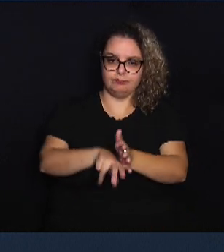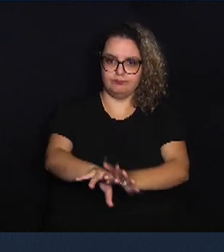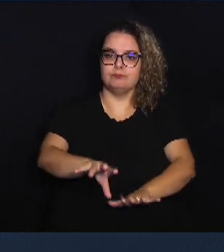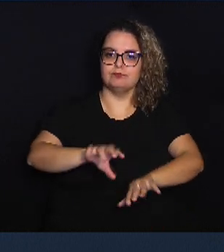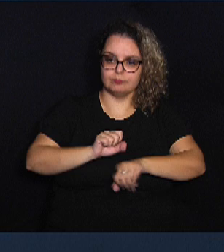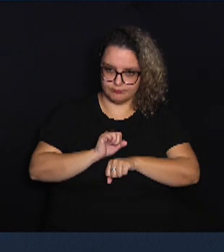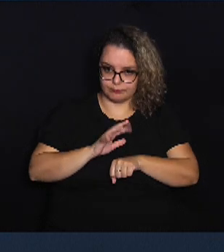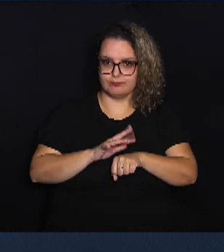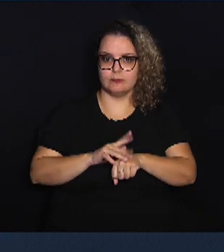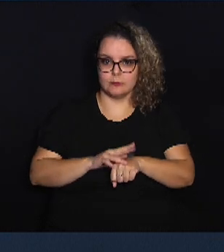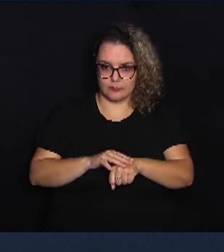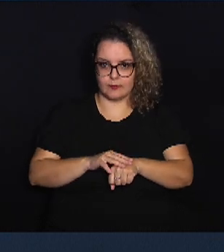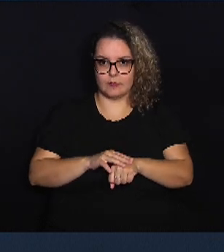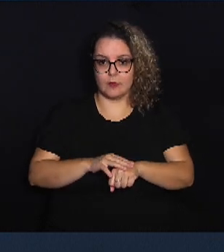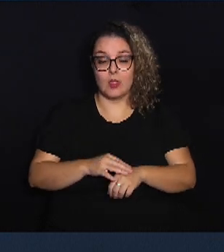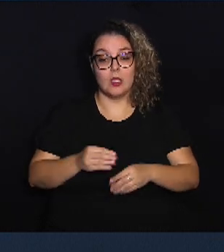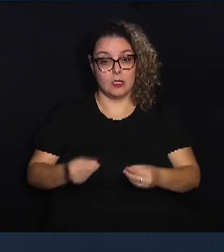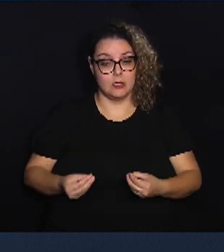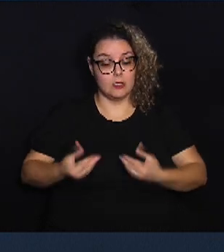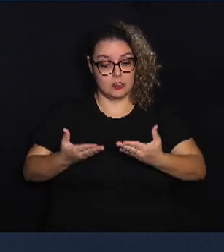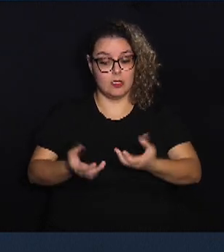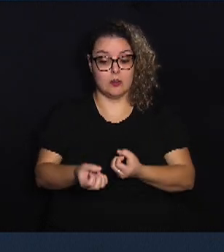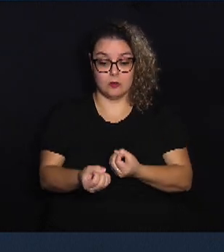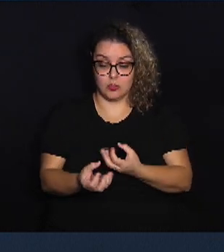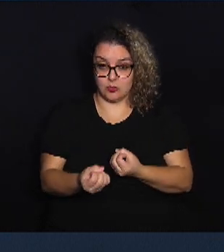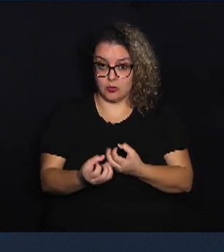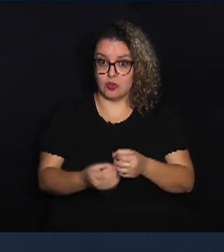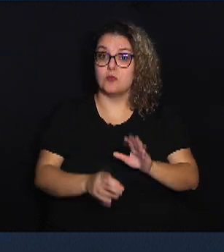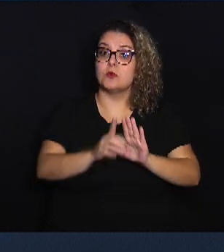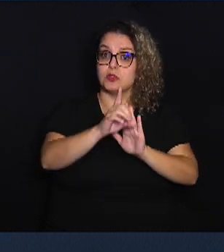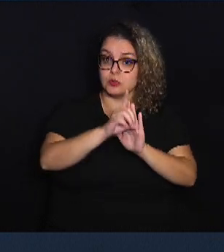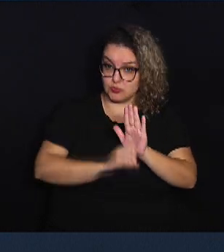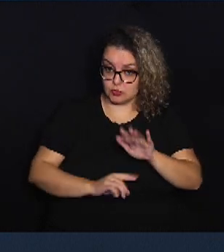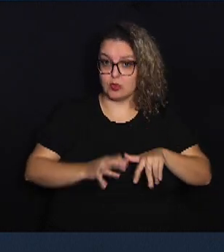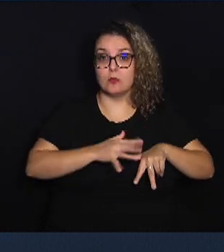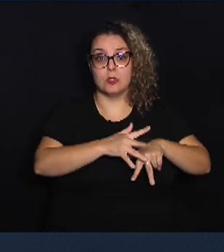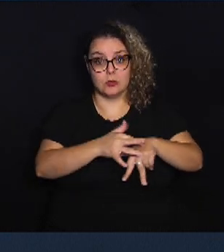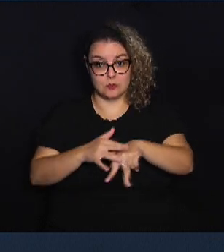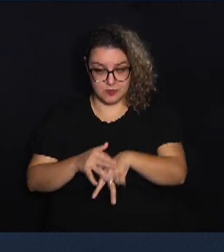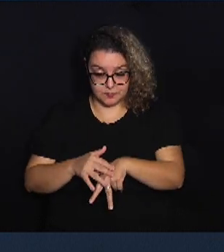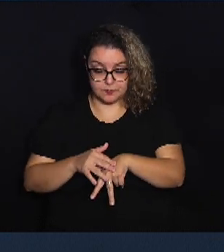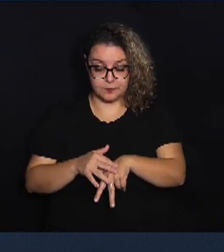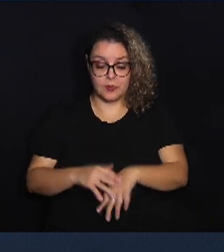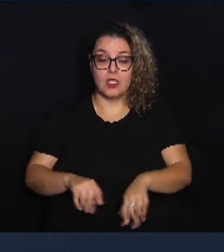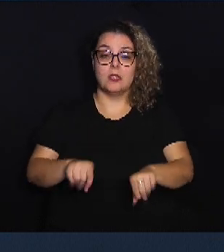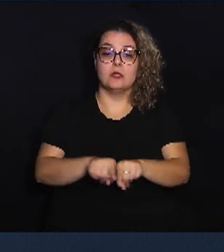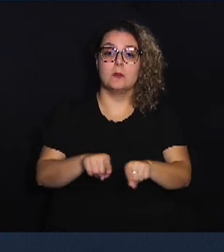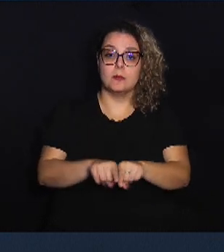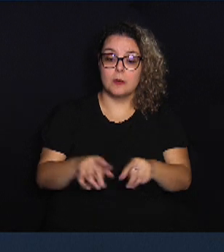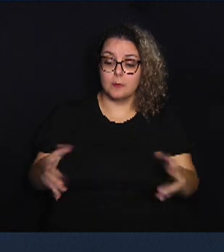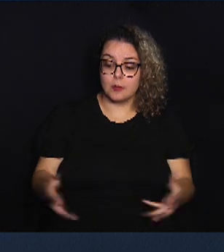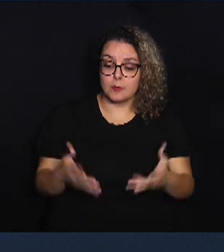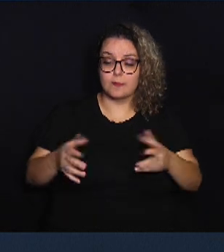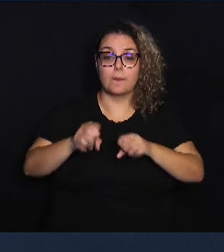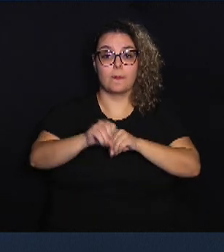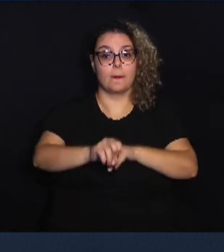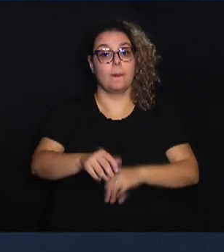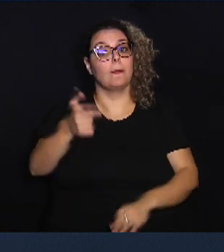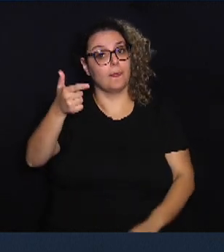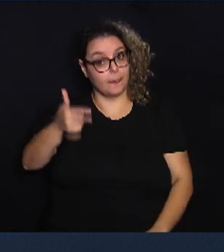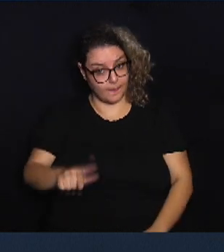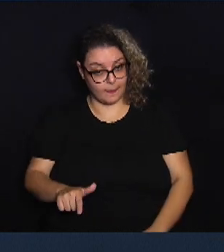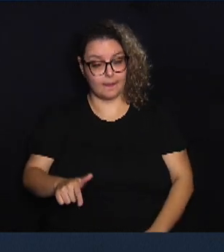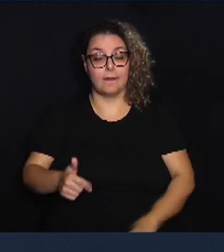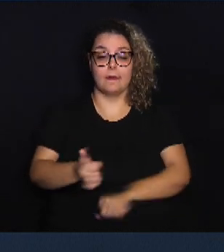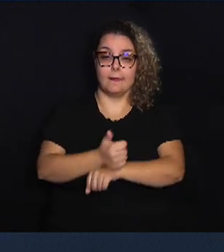essas doenças, oferecer informações sobre os direitos dos pacientes, promover a educação permanente dos